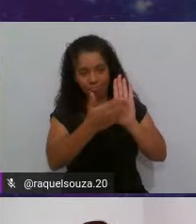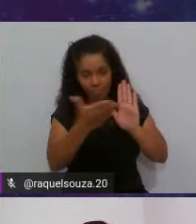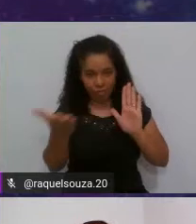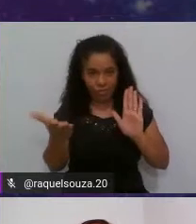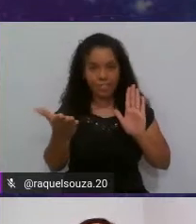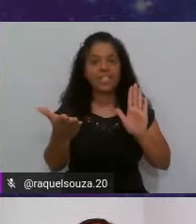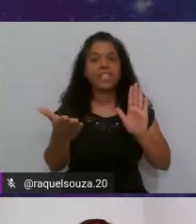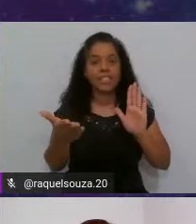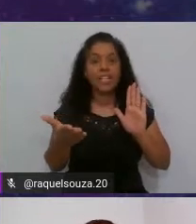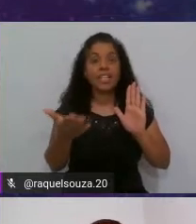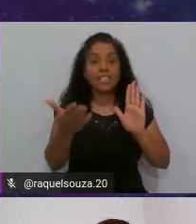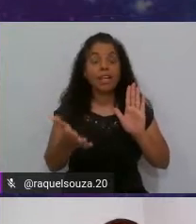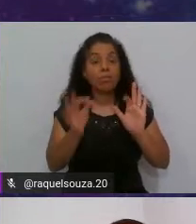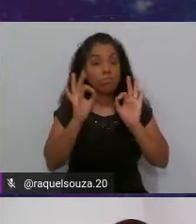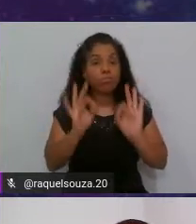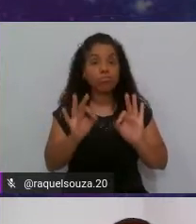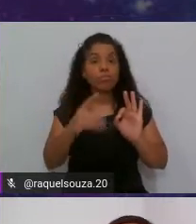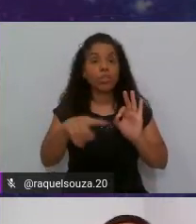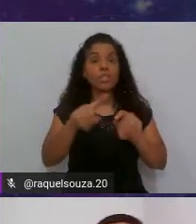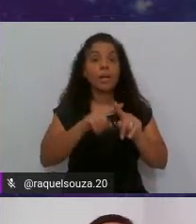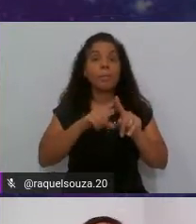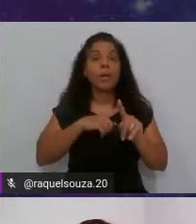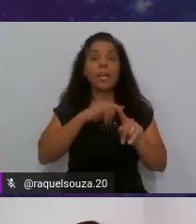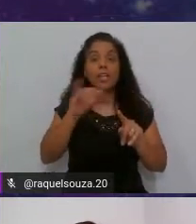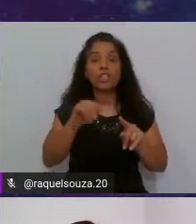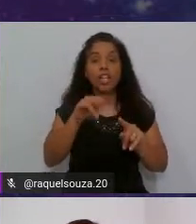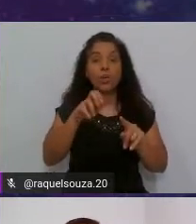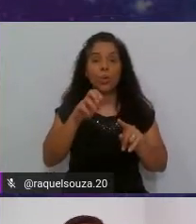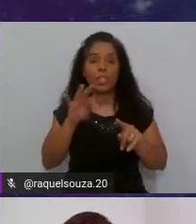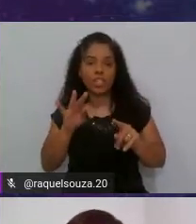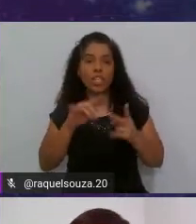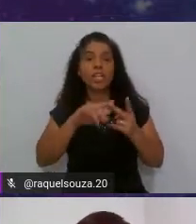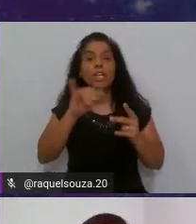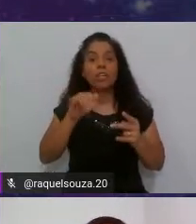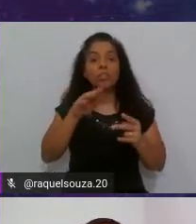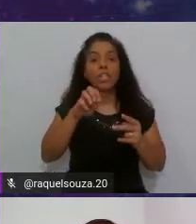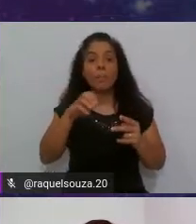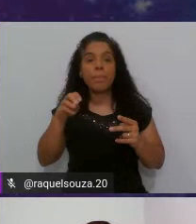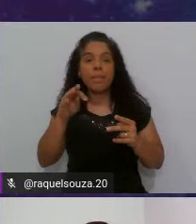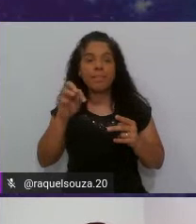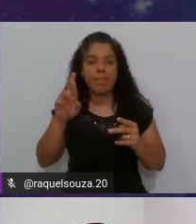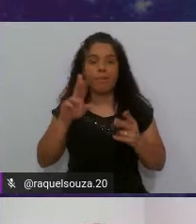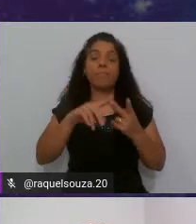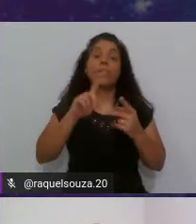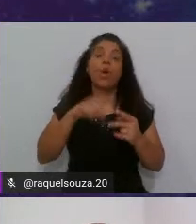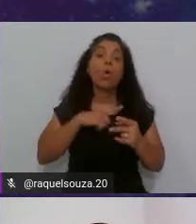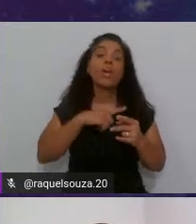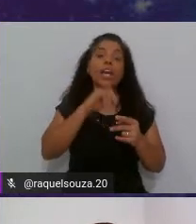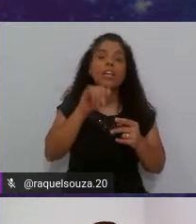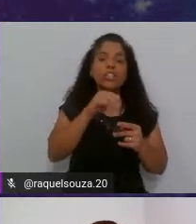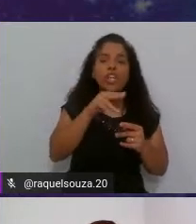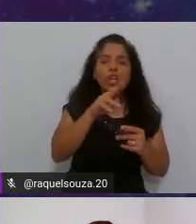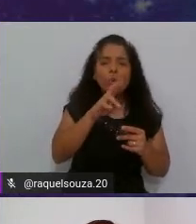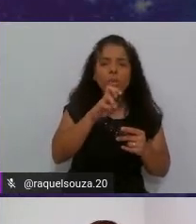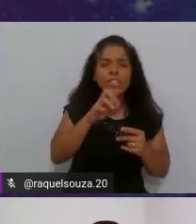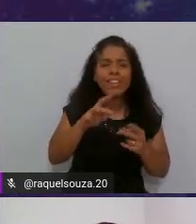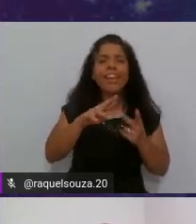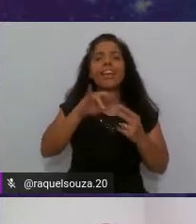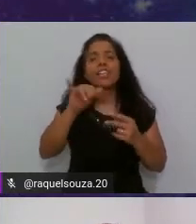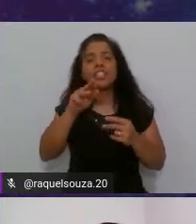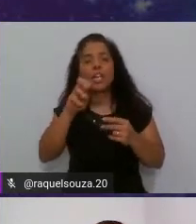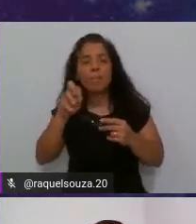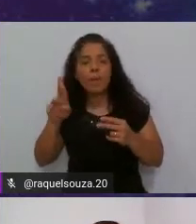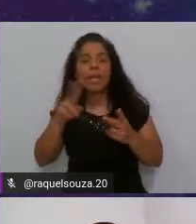serão justamente o JUnity e o JMeeter o JUnity e o JMeeter o